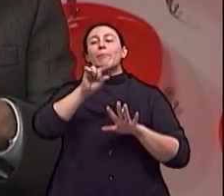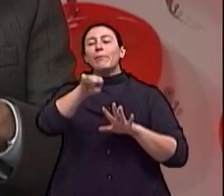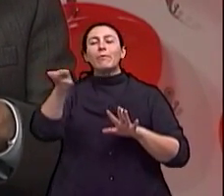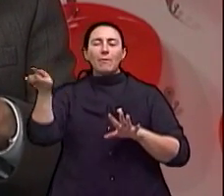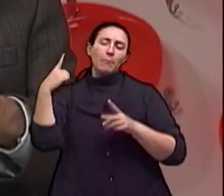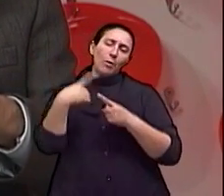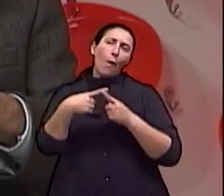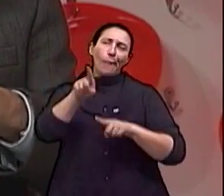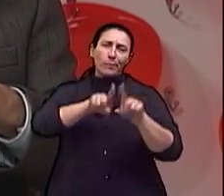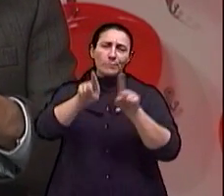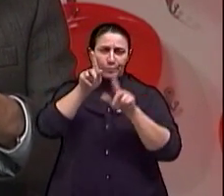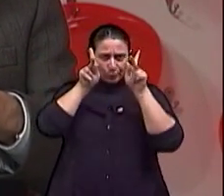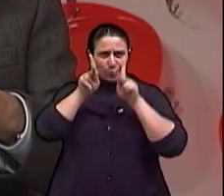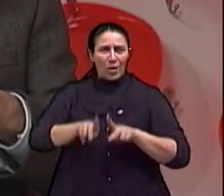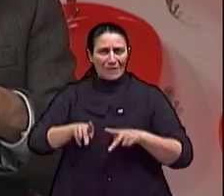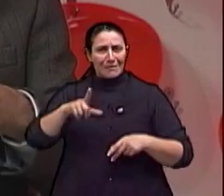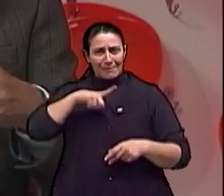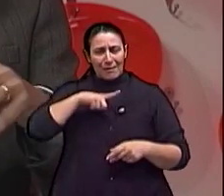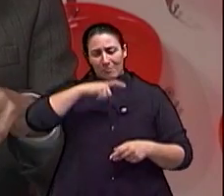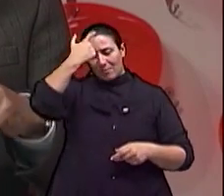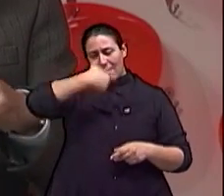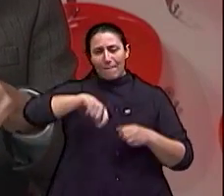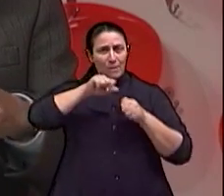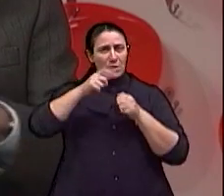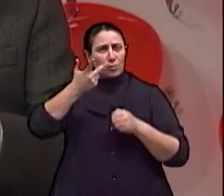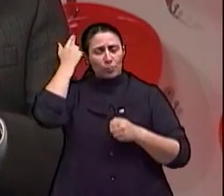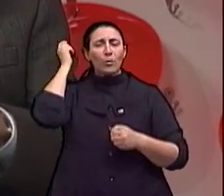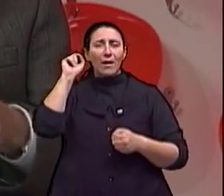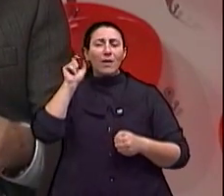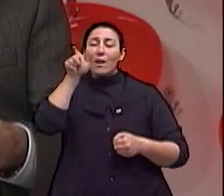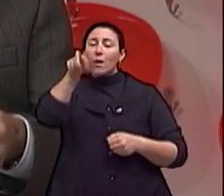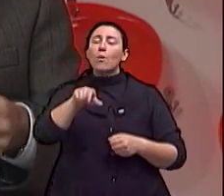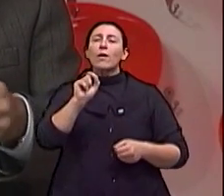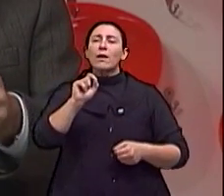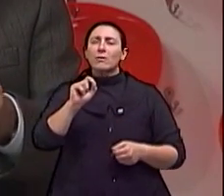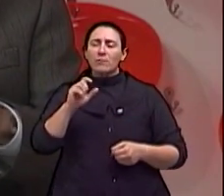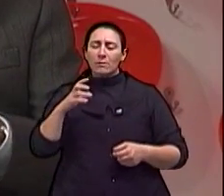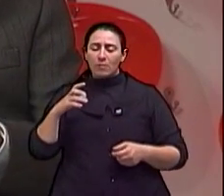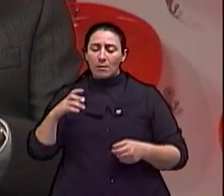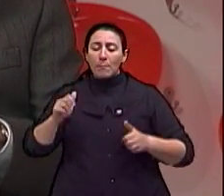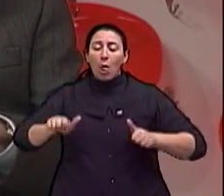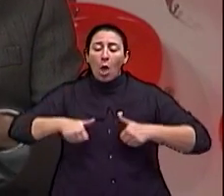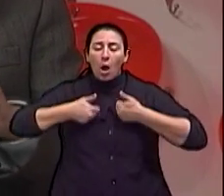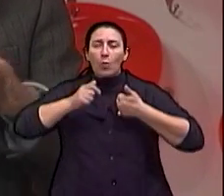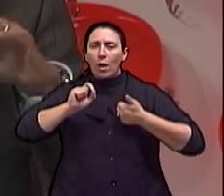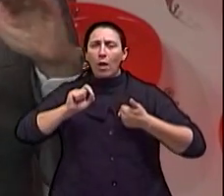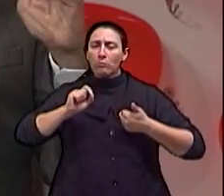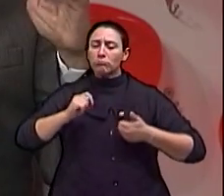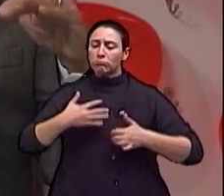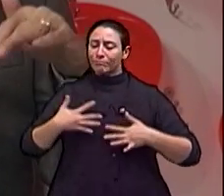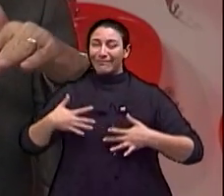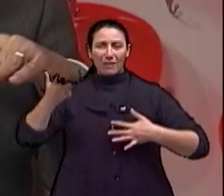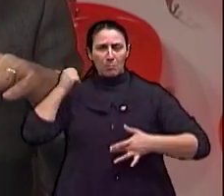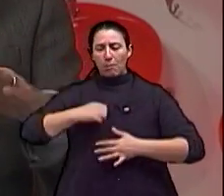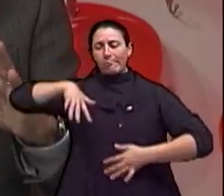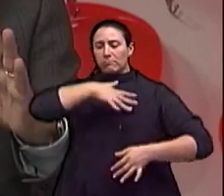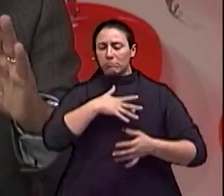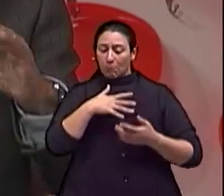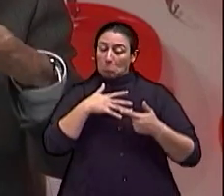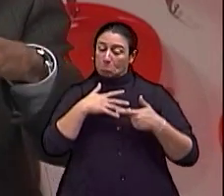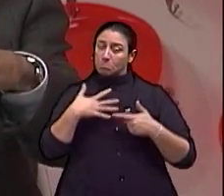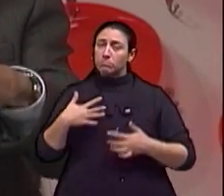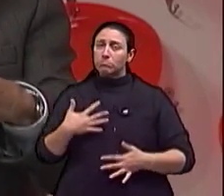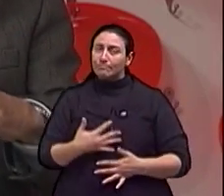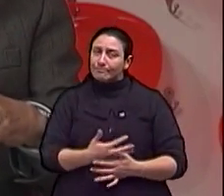indicação para a cirurgia pode esperar dela? Melhora da rigidez, melhora do tremor, melhora daquela flutuação, estar